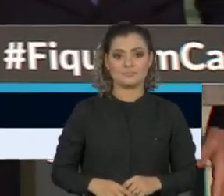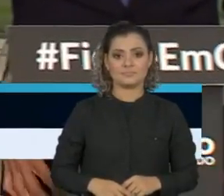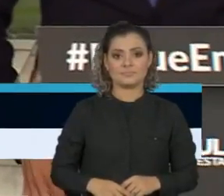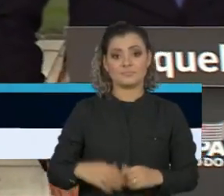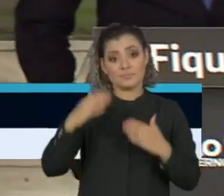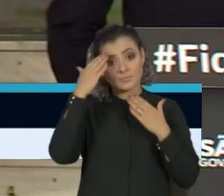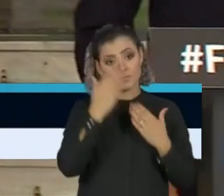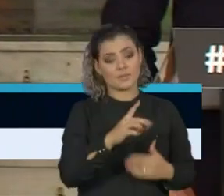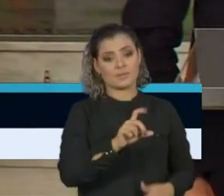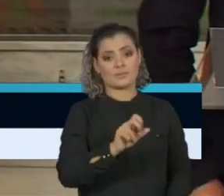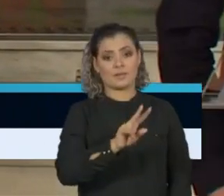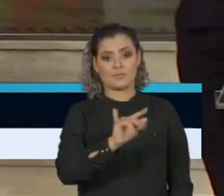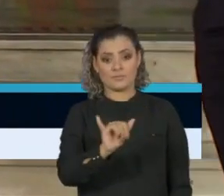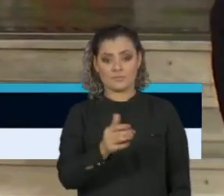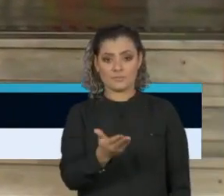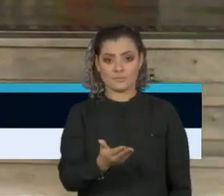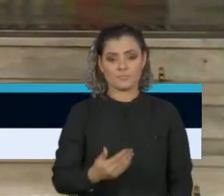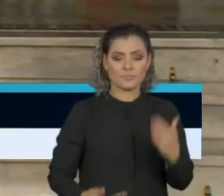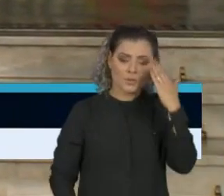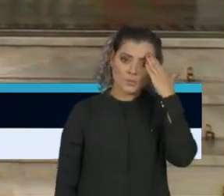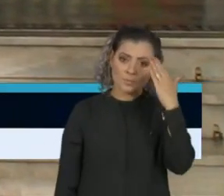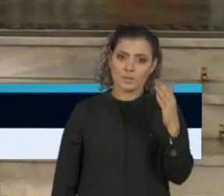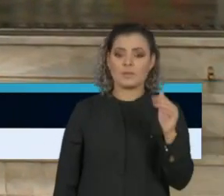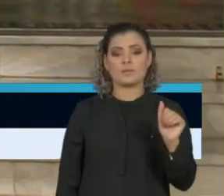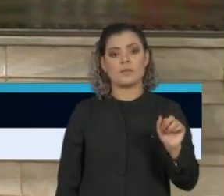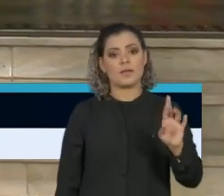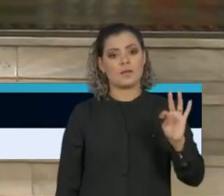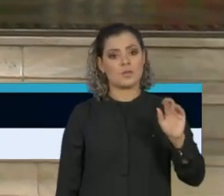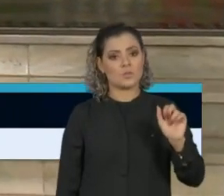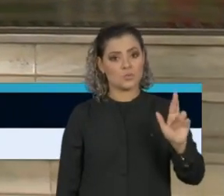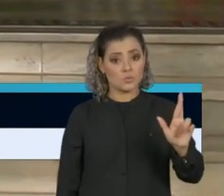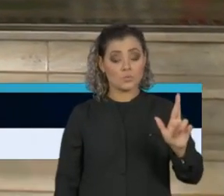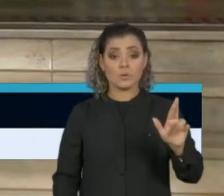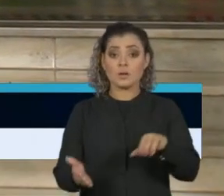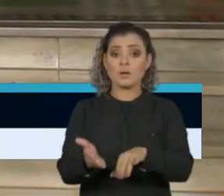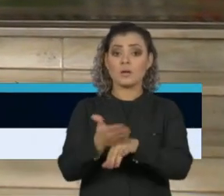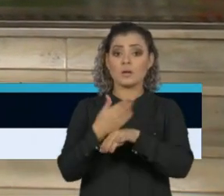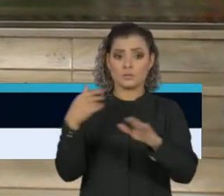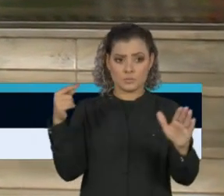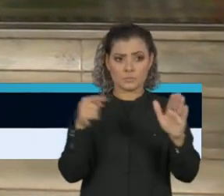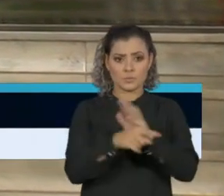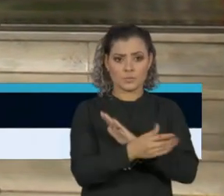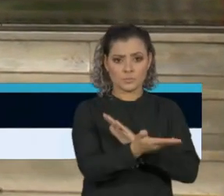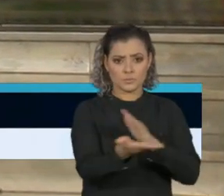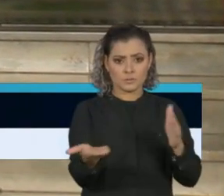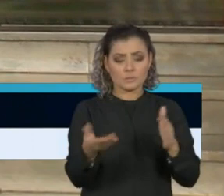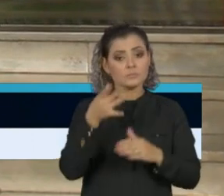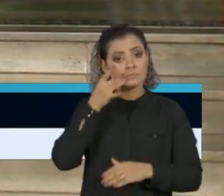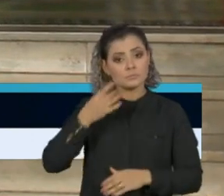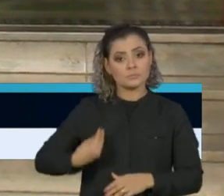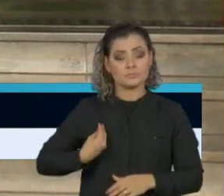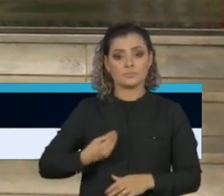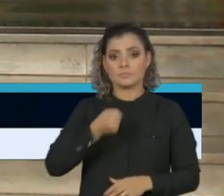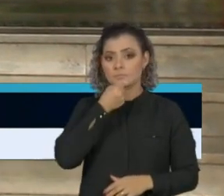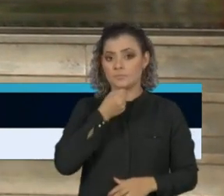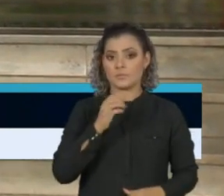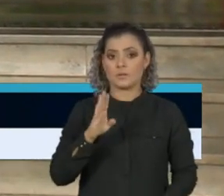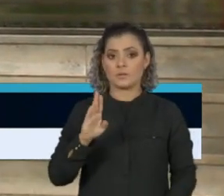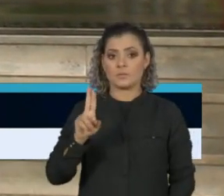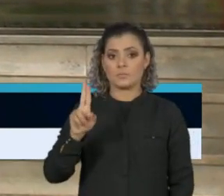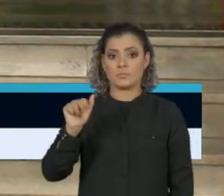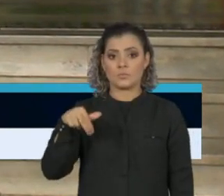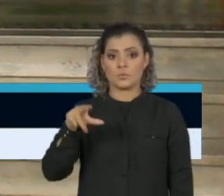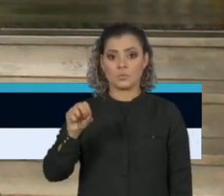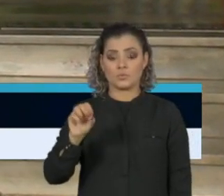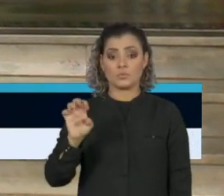Obrigado, doutor Davi Wippe. Obrigado, Arthur Rodrigues. Antes de passar, a próxima pergunta que é presencial, do jornalista Bruno Ribeiro, do jornal